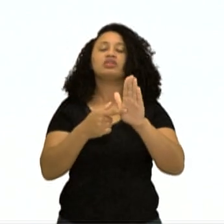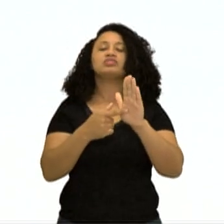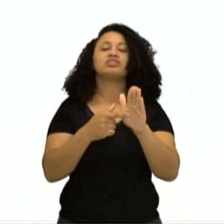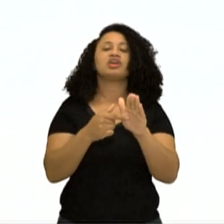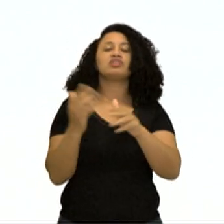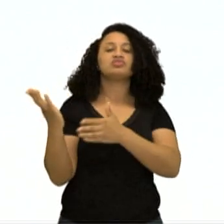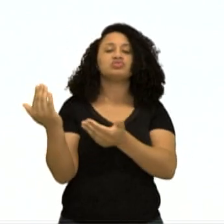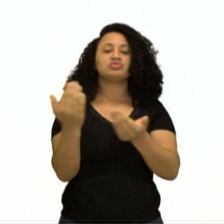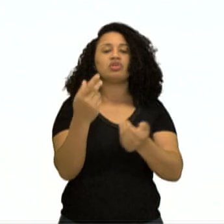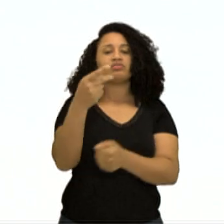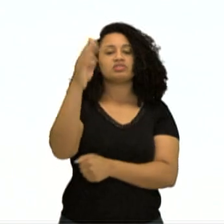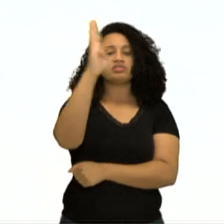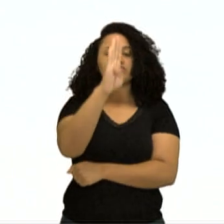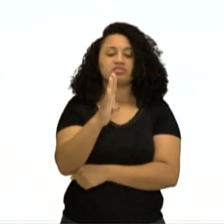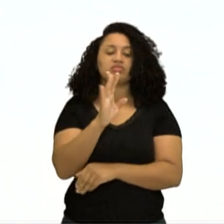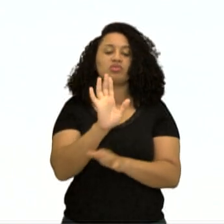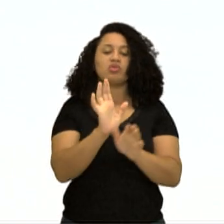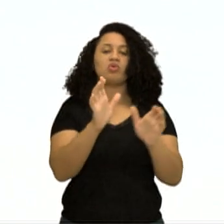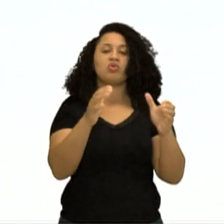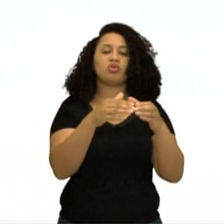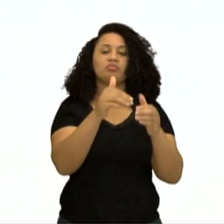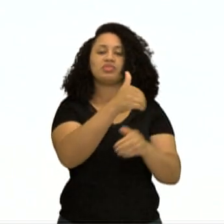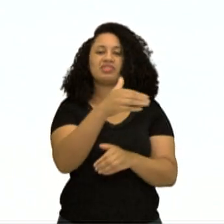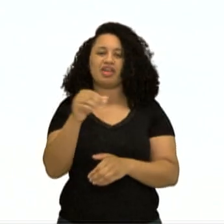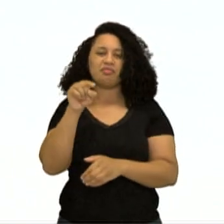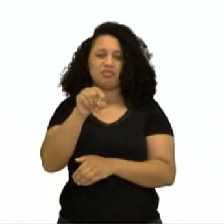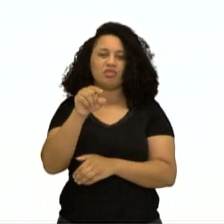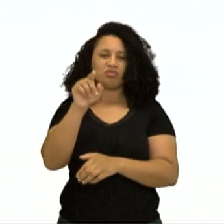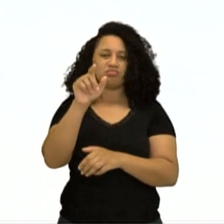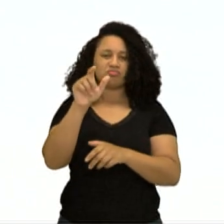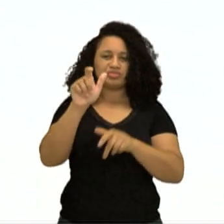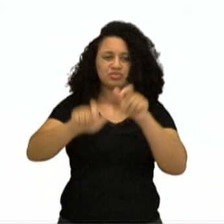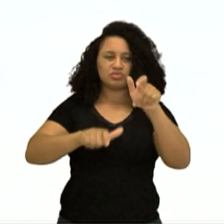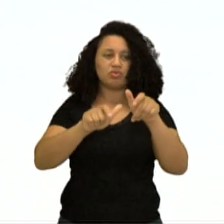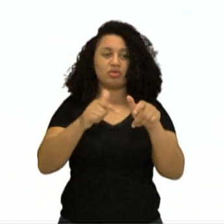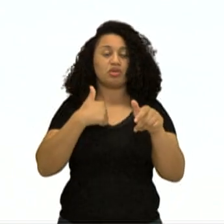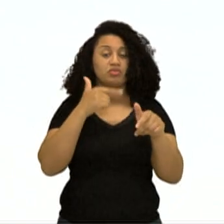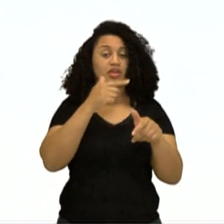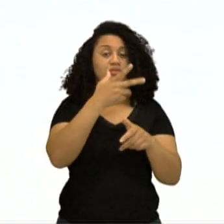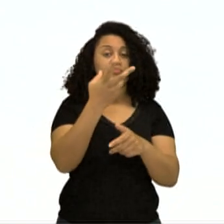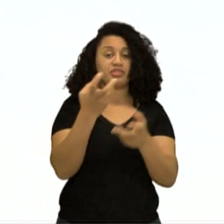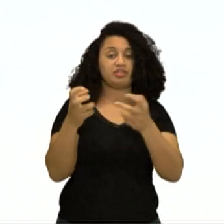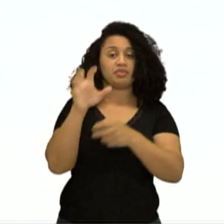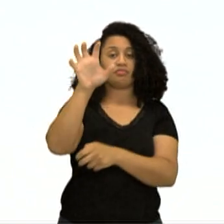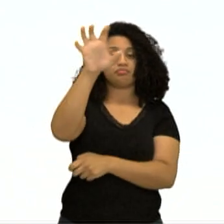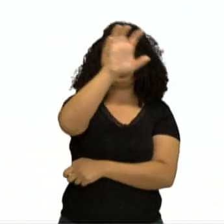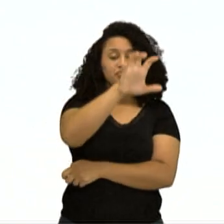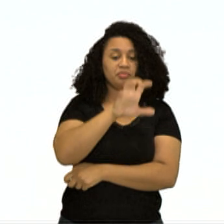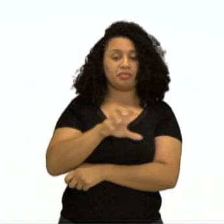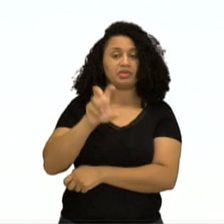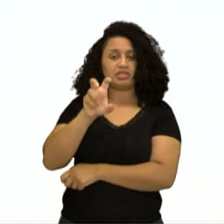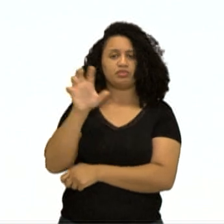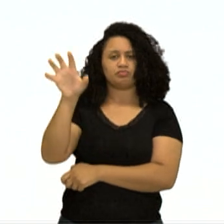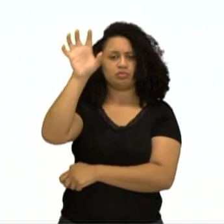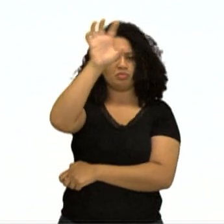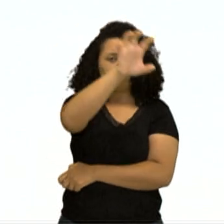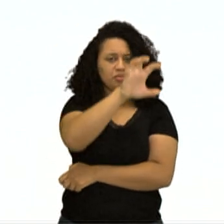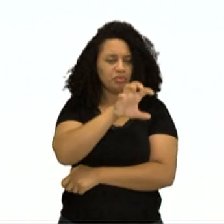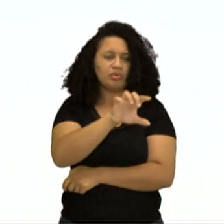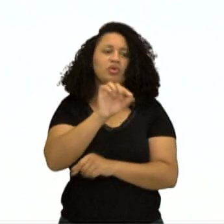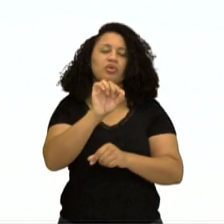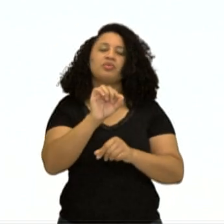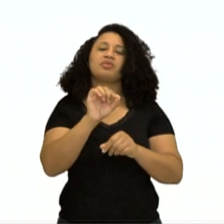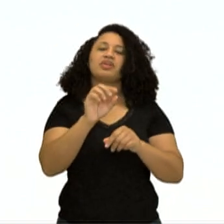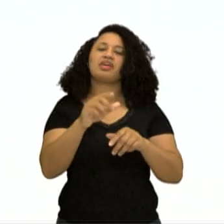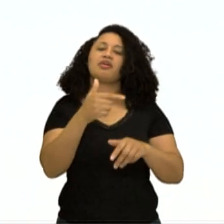Brasil em taxas por grupos de 100 mil habitantes. Você vai reparar que em todas as cinco regiões do Brasil, o